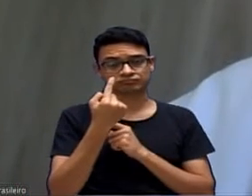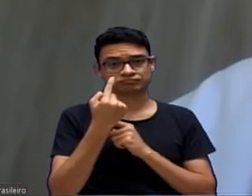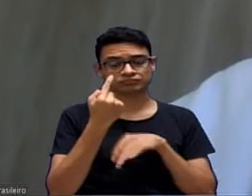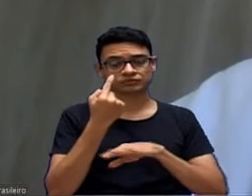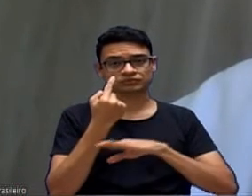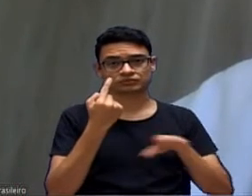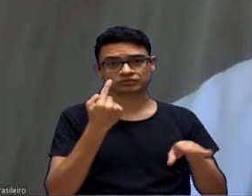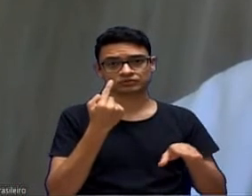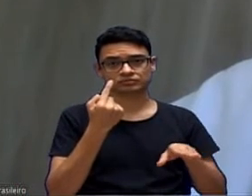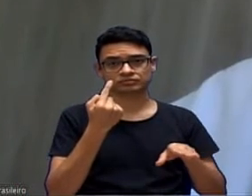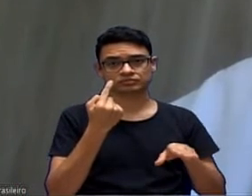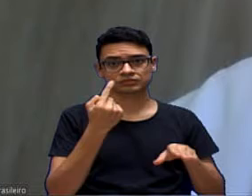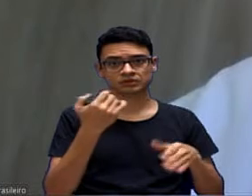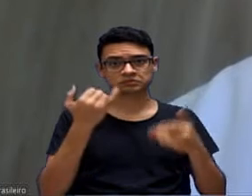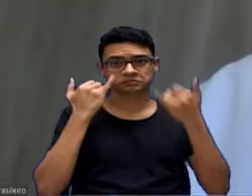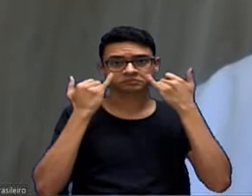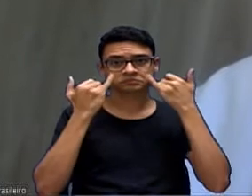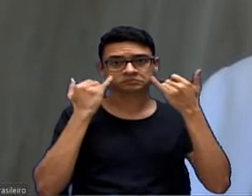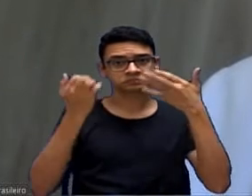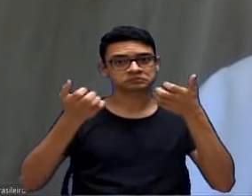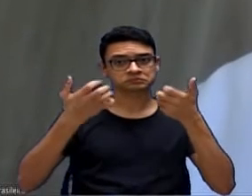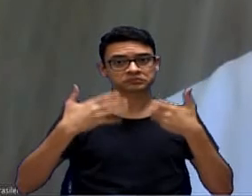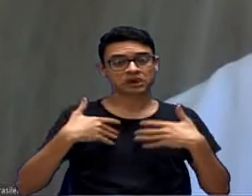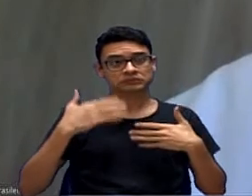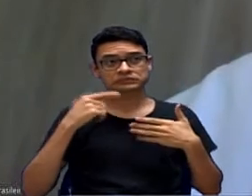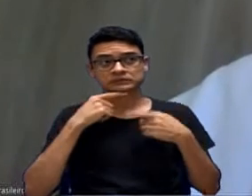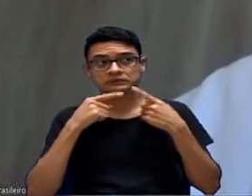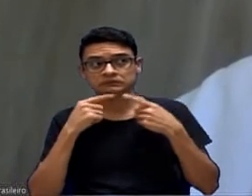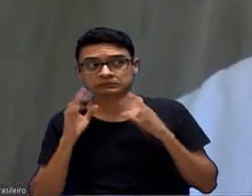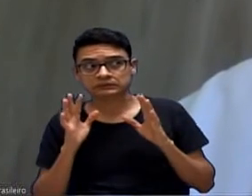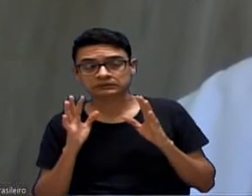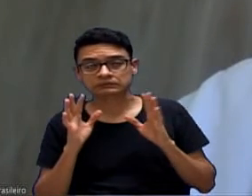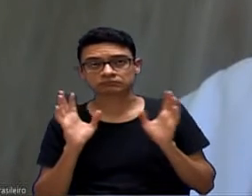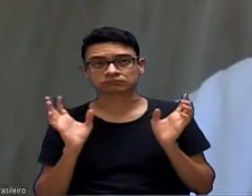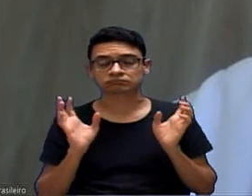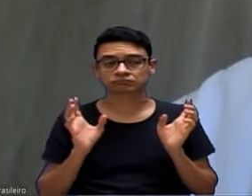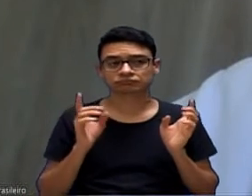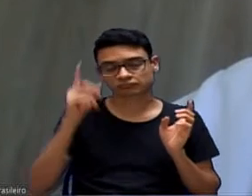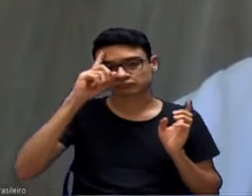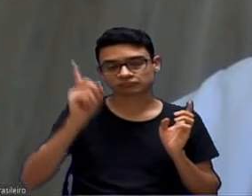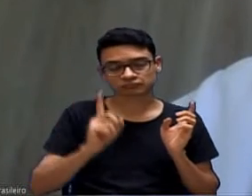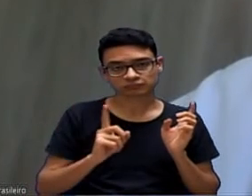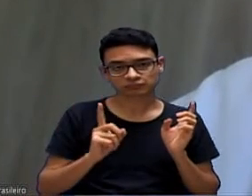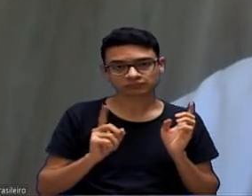eu recebi de informação. Não sei se eu estou equivocado. Não, V. Exª está correto e eu fui